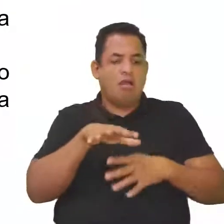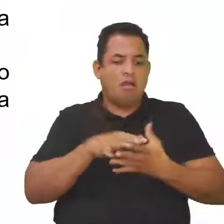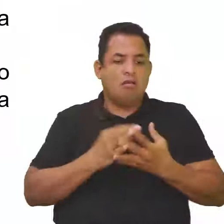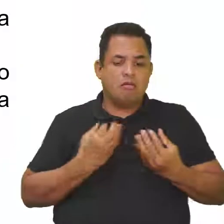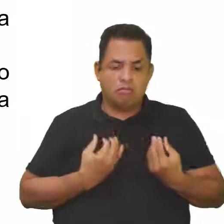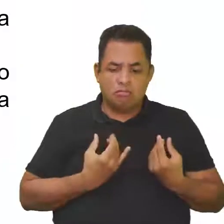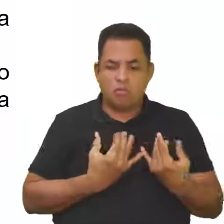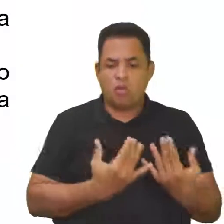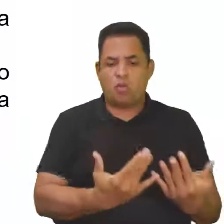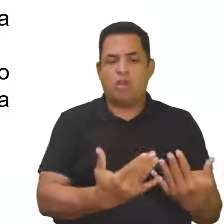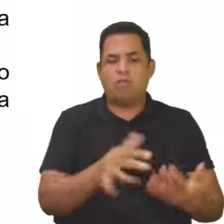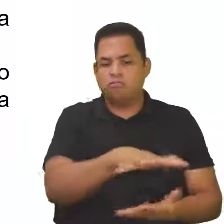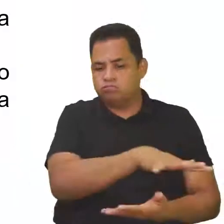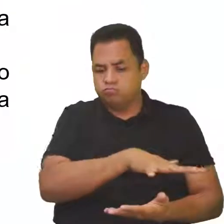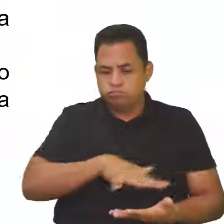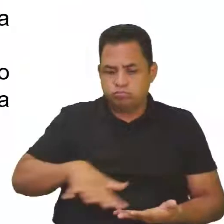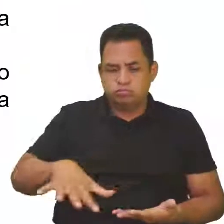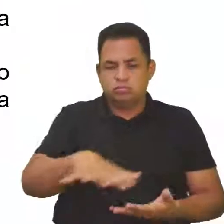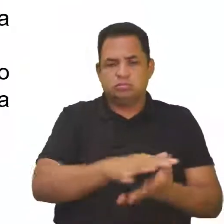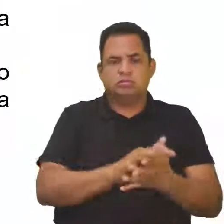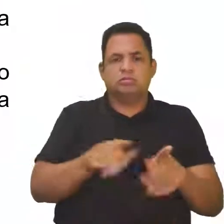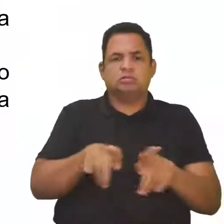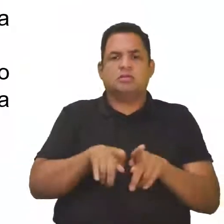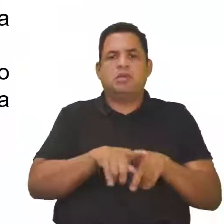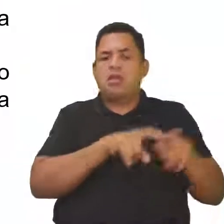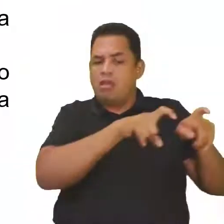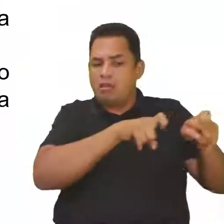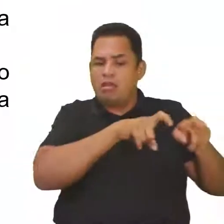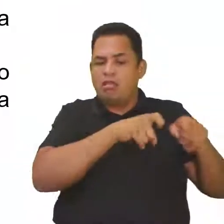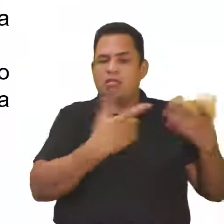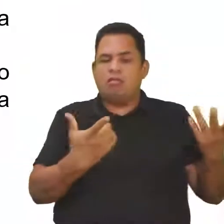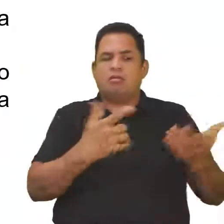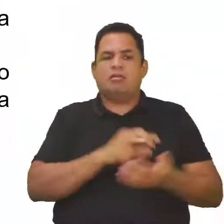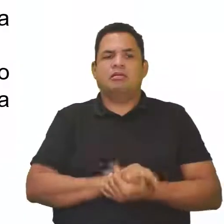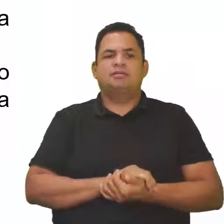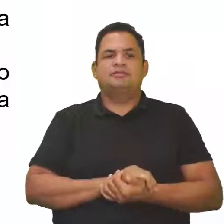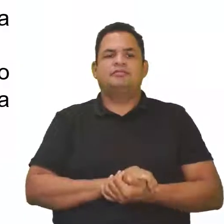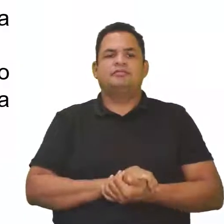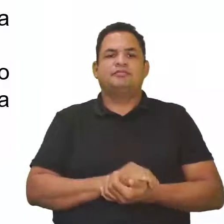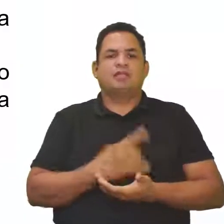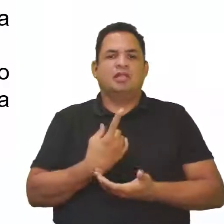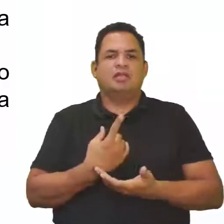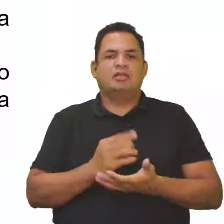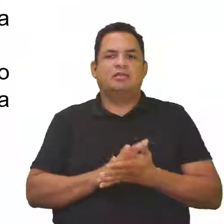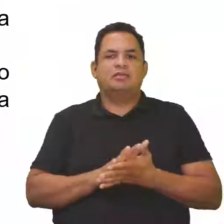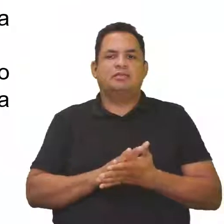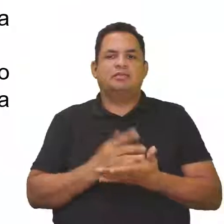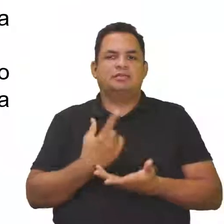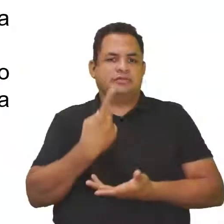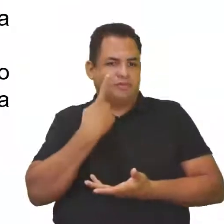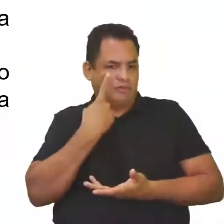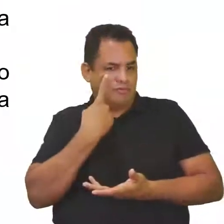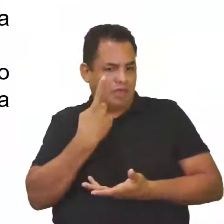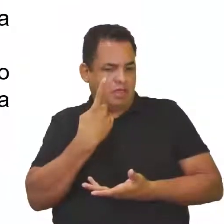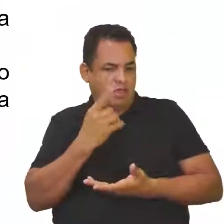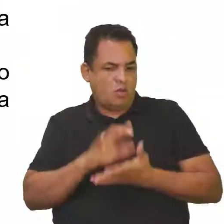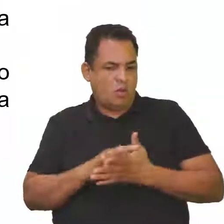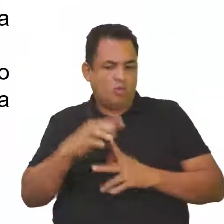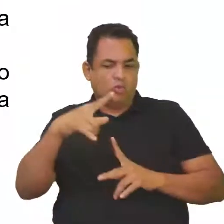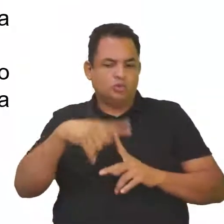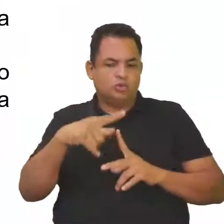forma, se a gente for observar os tipos de produtos químicos que estão presentes nos agrotóxicos,